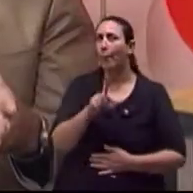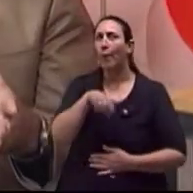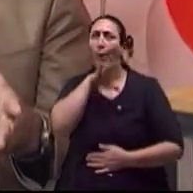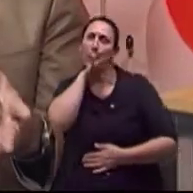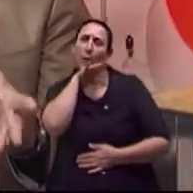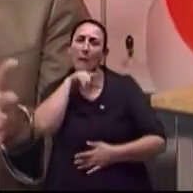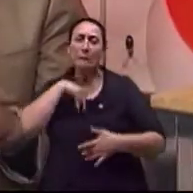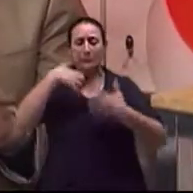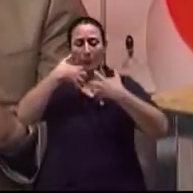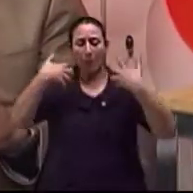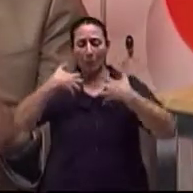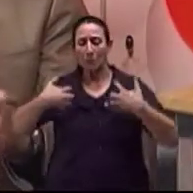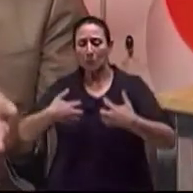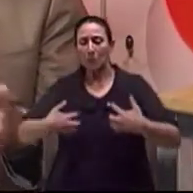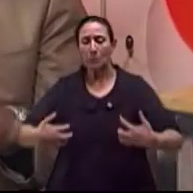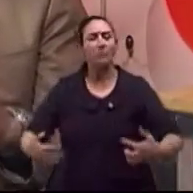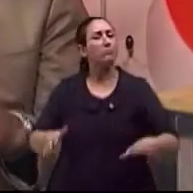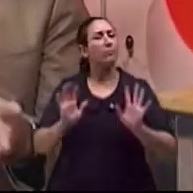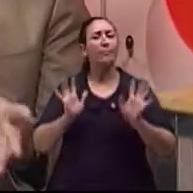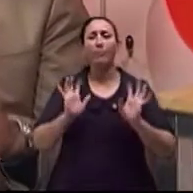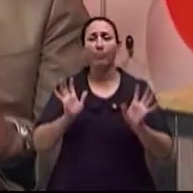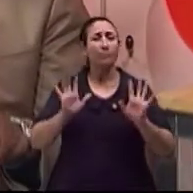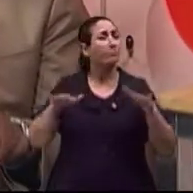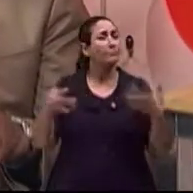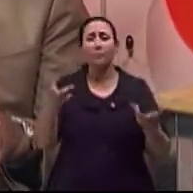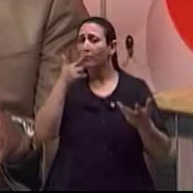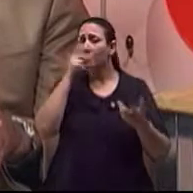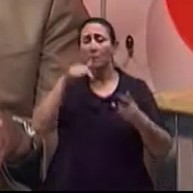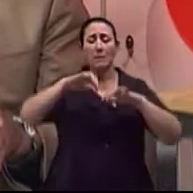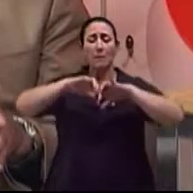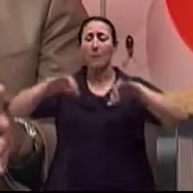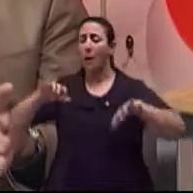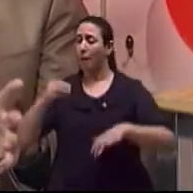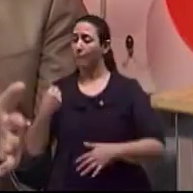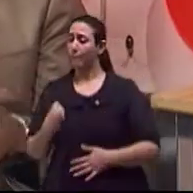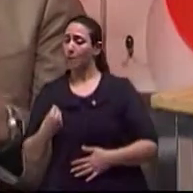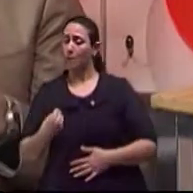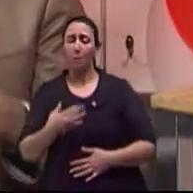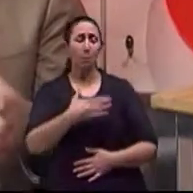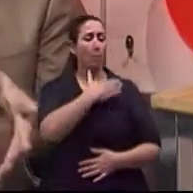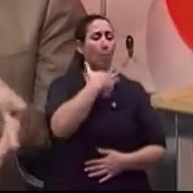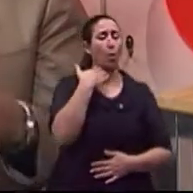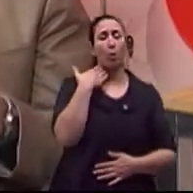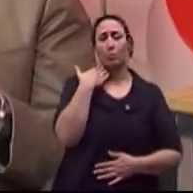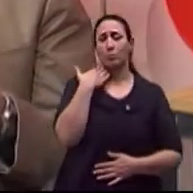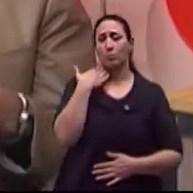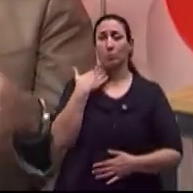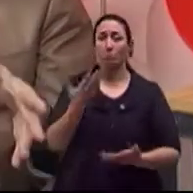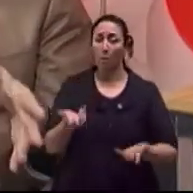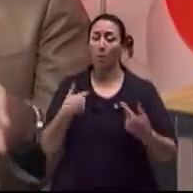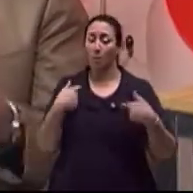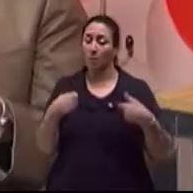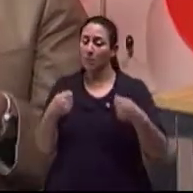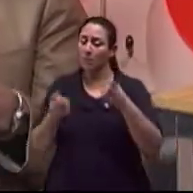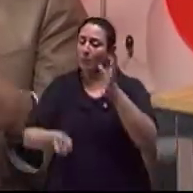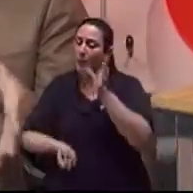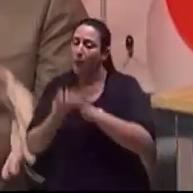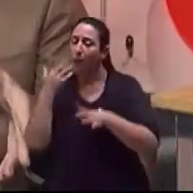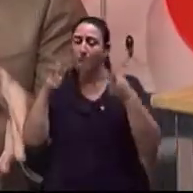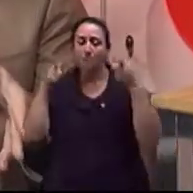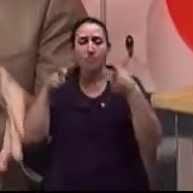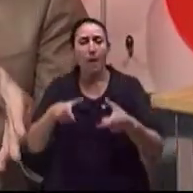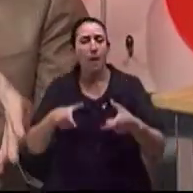faço isso É a mesma coisa do que quando eu separo a vida e a morte Ou seja, eu vou criar um espaço vazio Eu vou criar uma